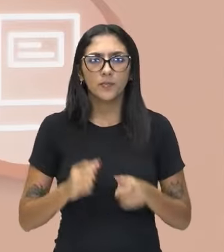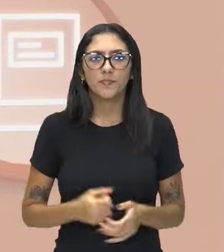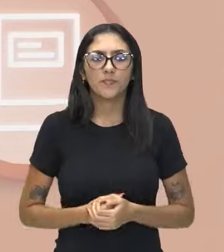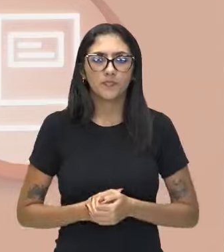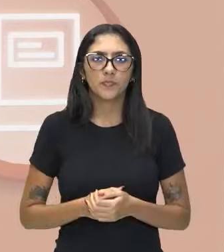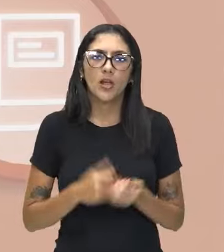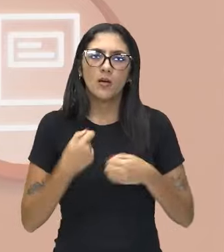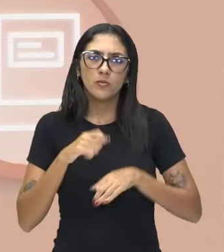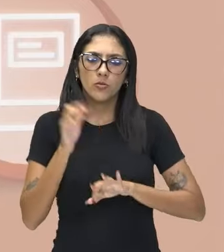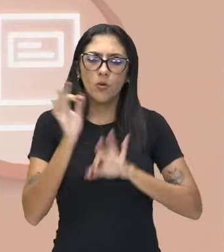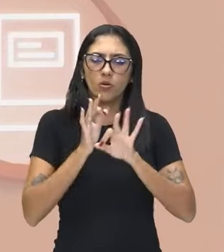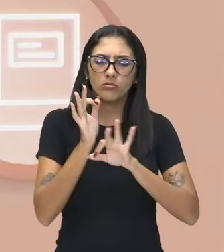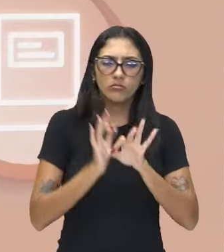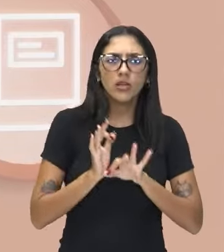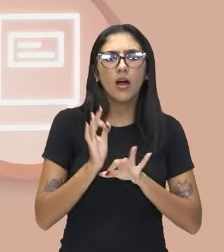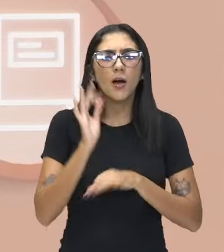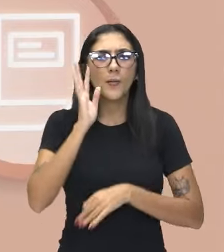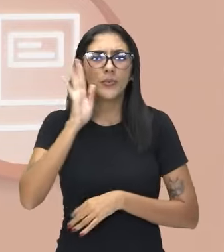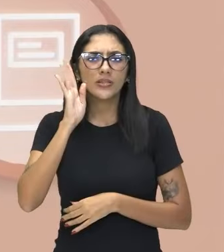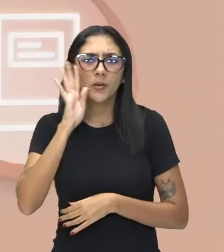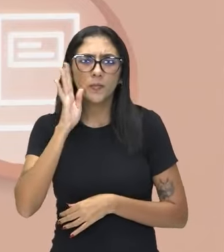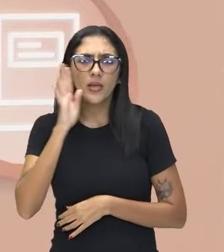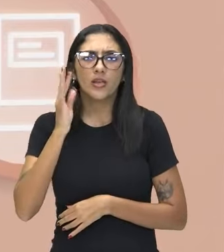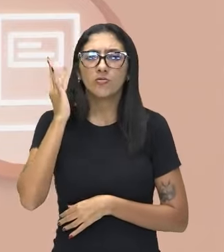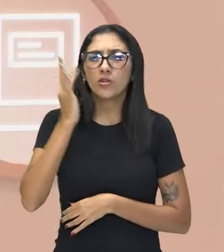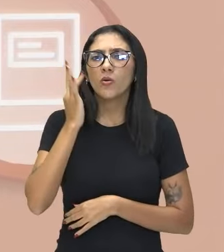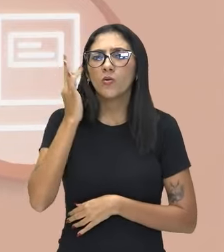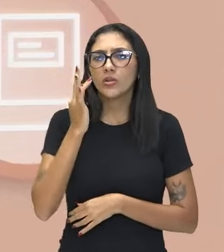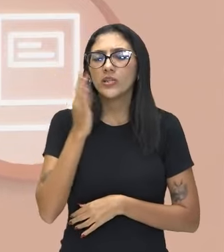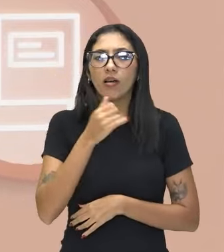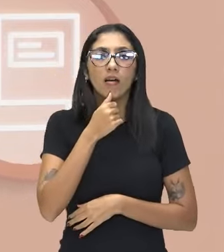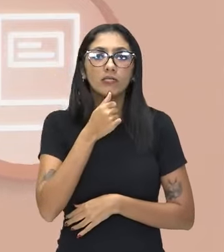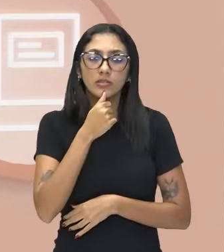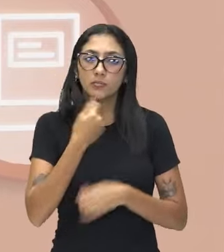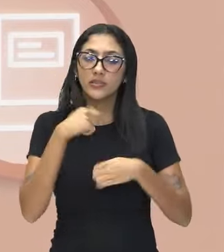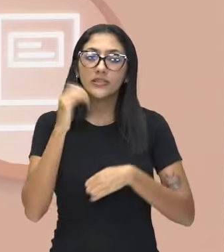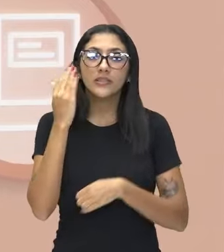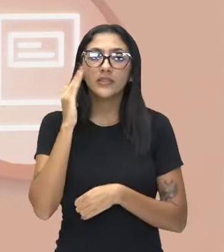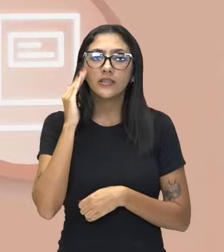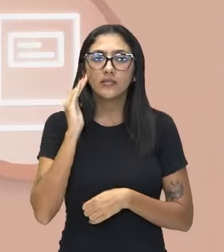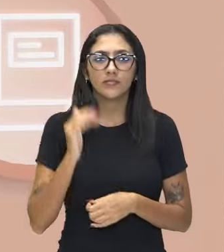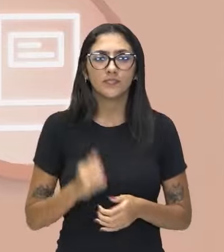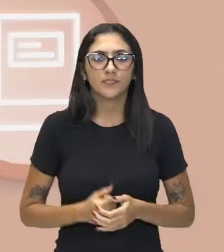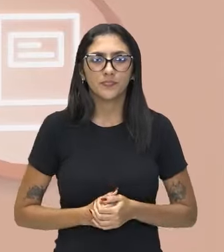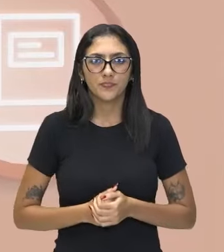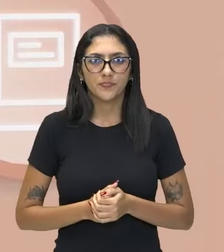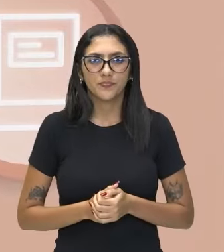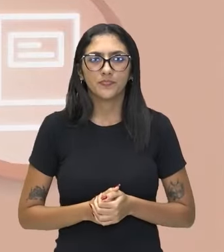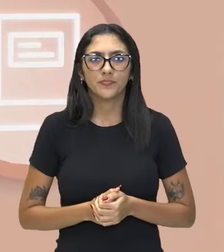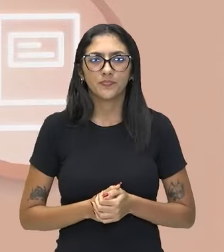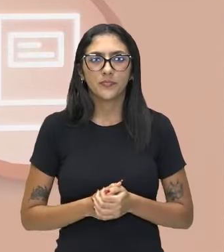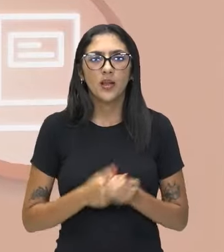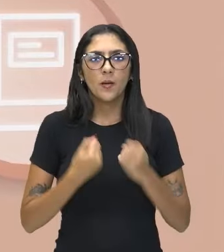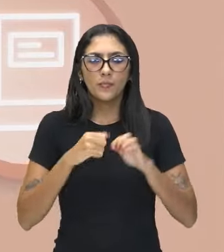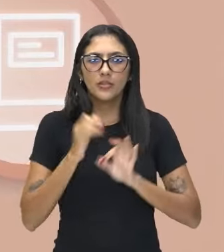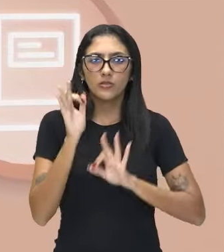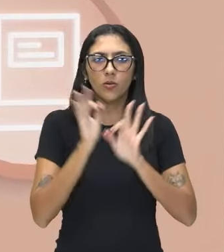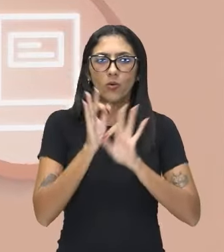construir, porque eu não estou pronto, eu estou inacabado ainda. Perfeito? Então, eu tenho que fazer o quê agora? Eu tenho que